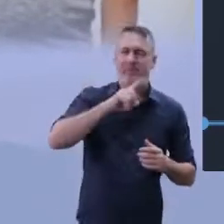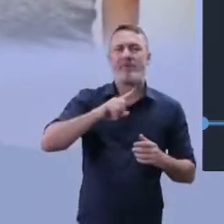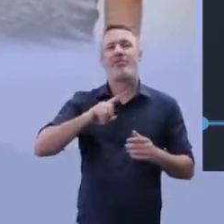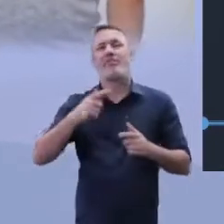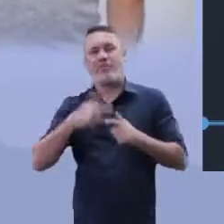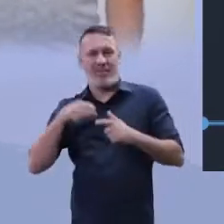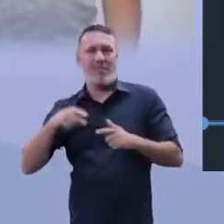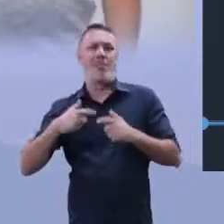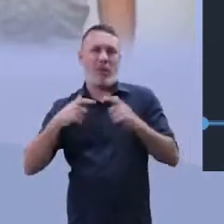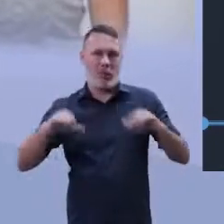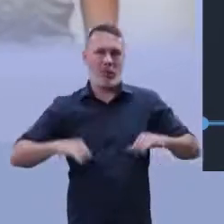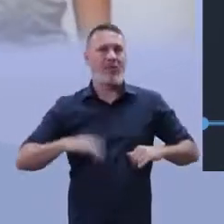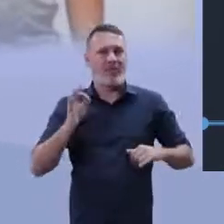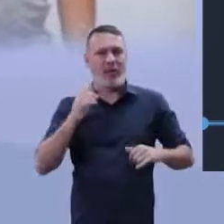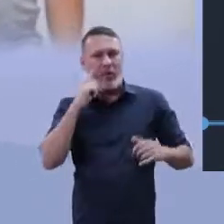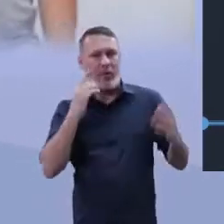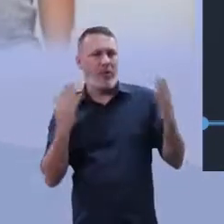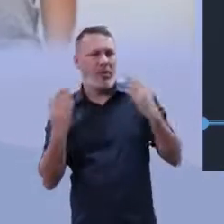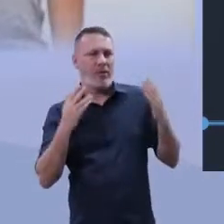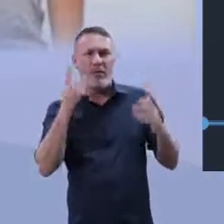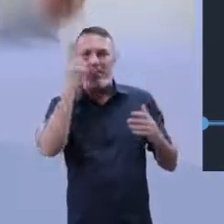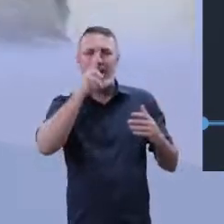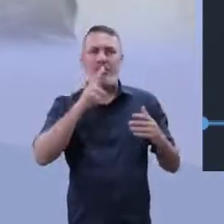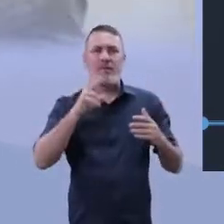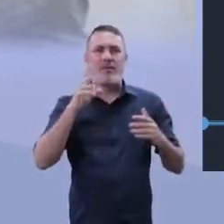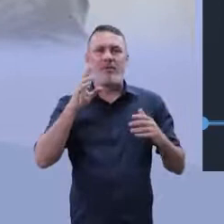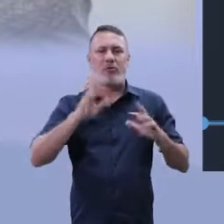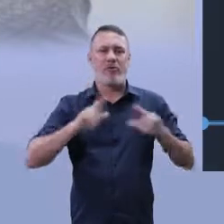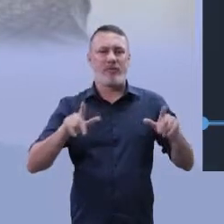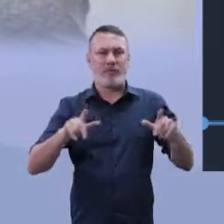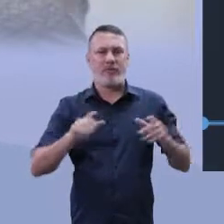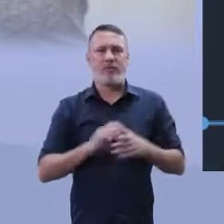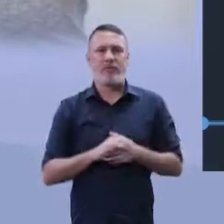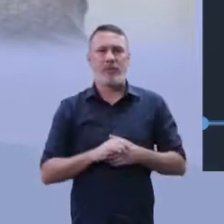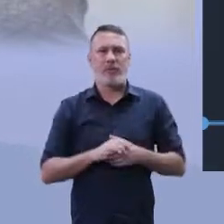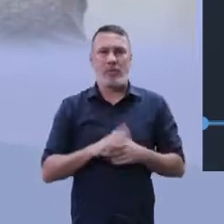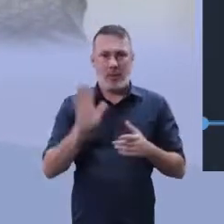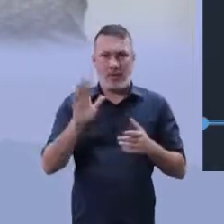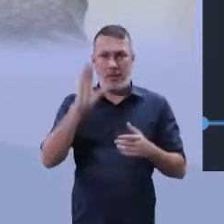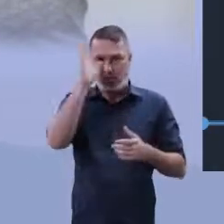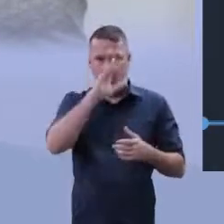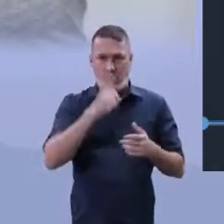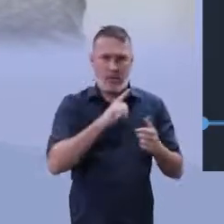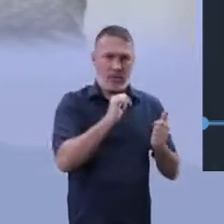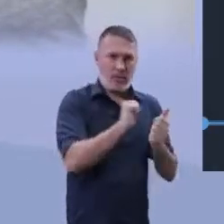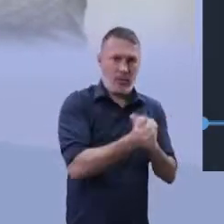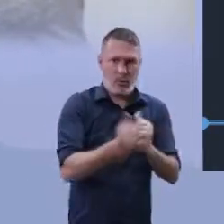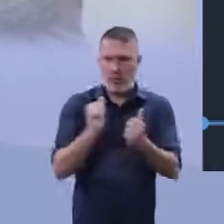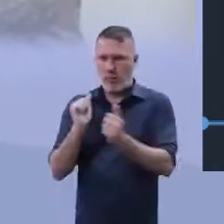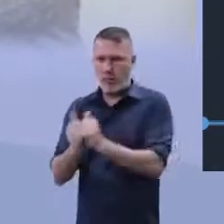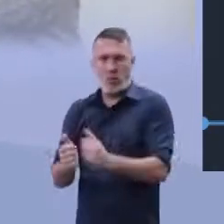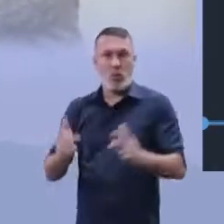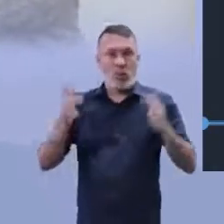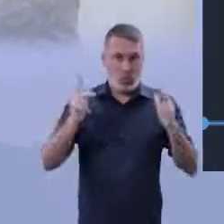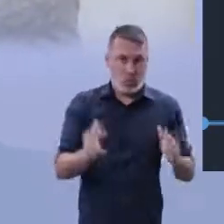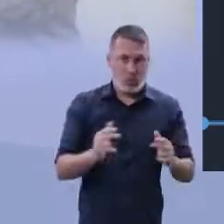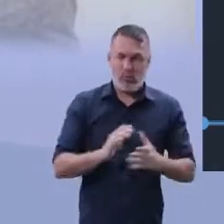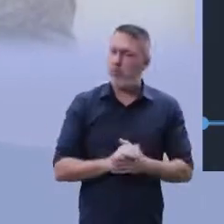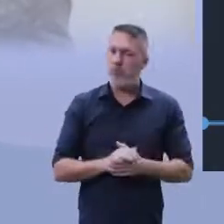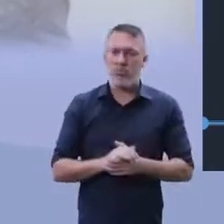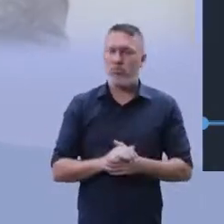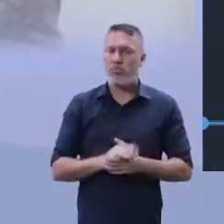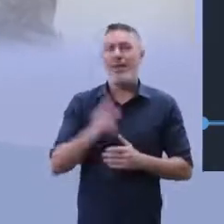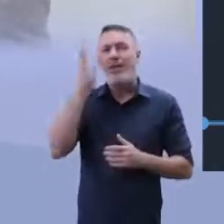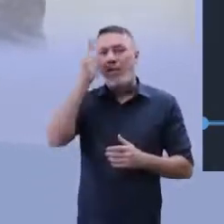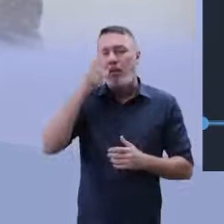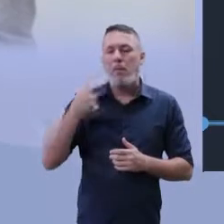às vezes, nesse Brasil marginalizado. Então, pense o seguinte. Existe um esporte para os dois Brasis? O modernismo trouxe essa ideia de